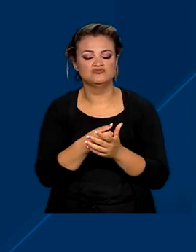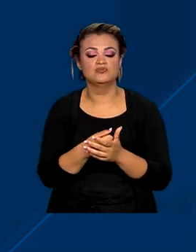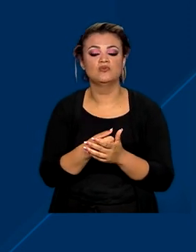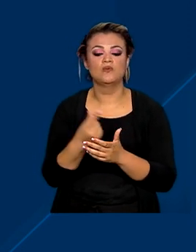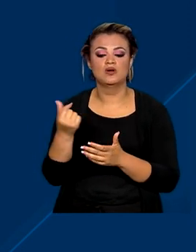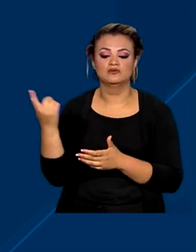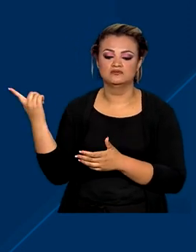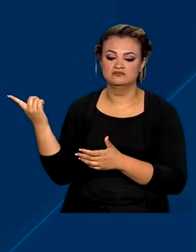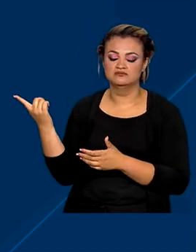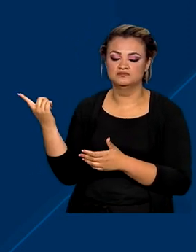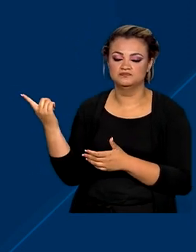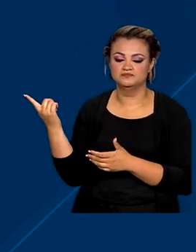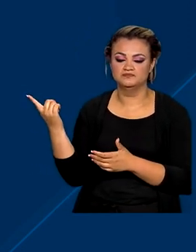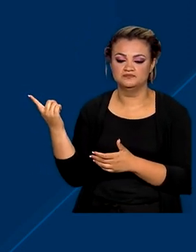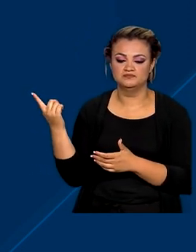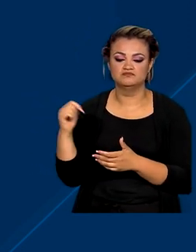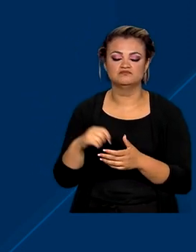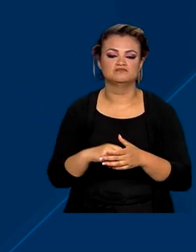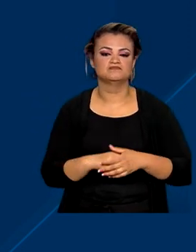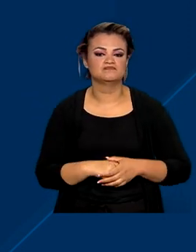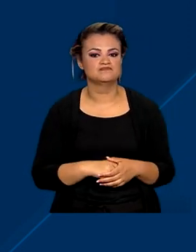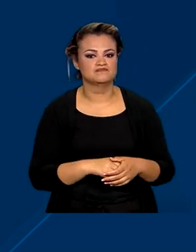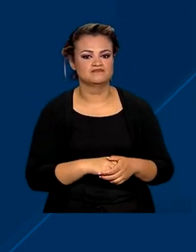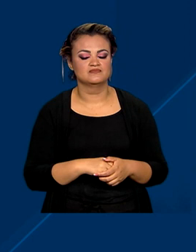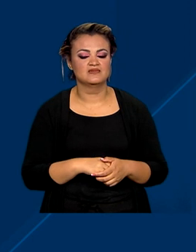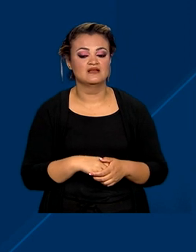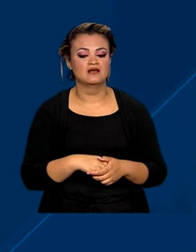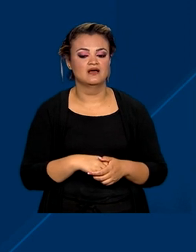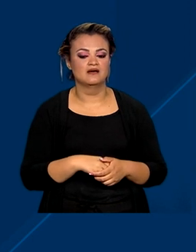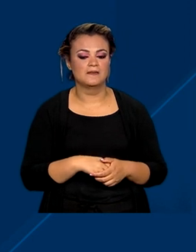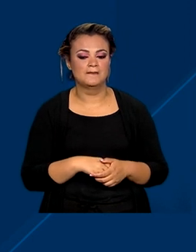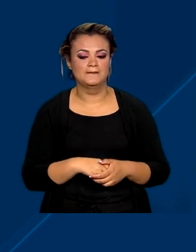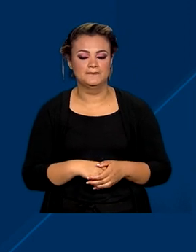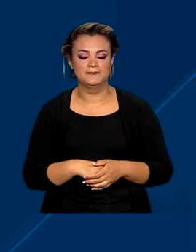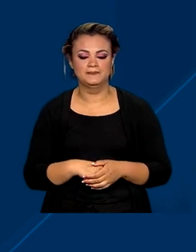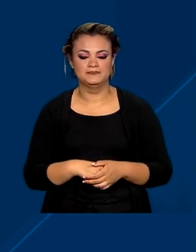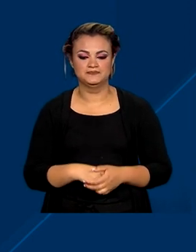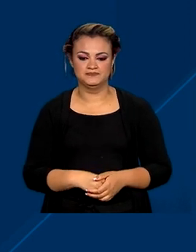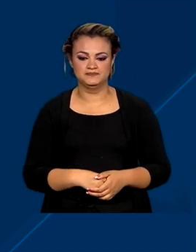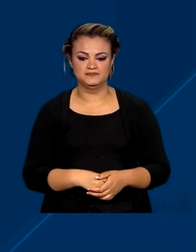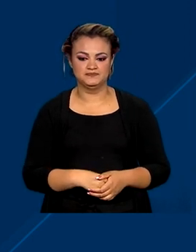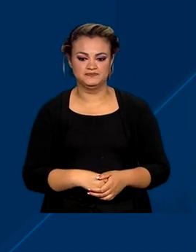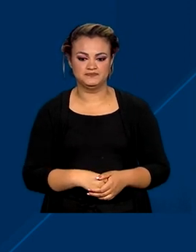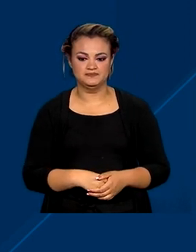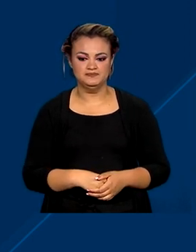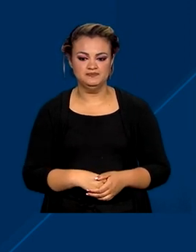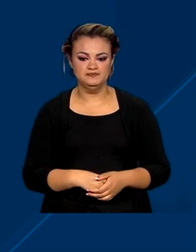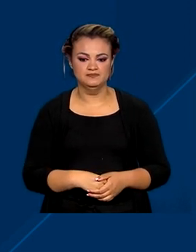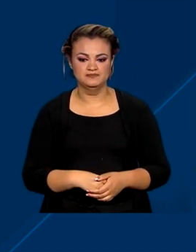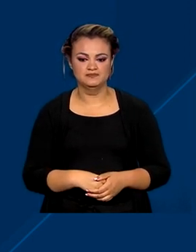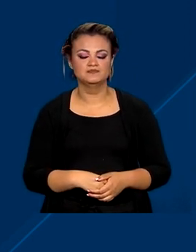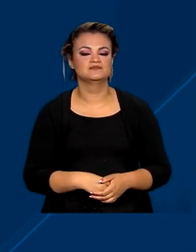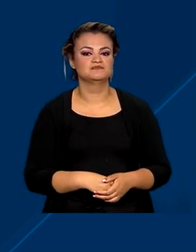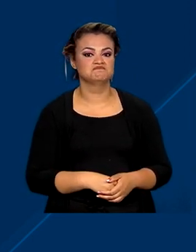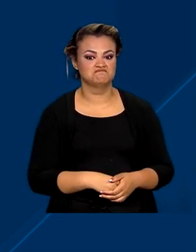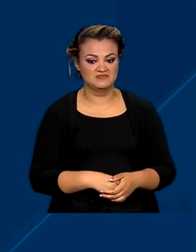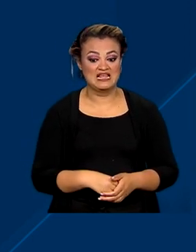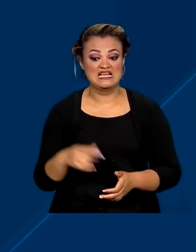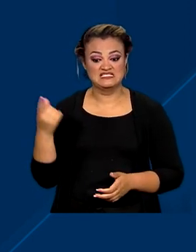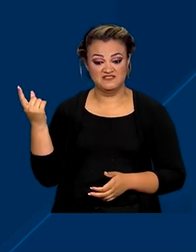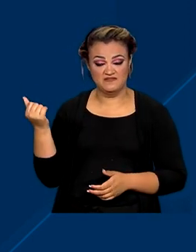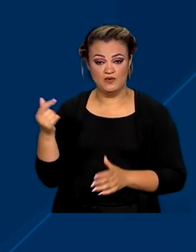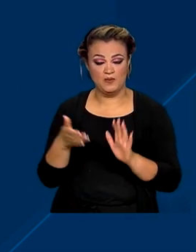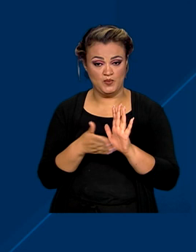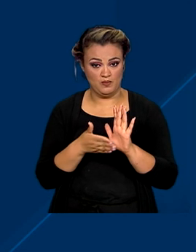Câmara de Regulação do Mercado de Medicamentos em 6 milhões e 400 mil reais. O valor